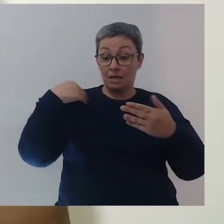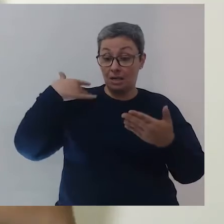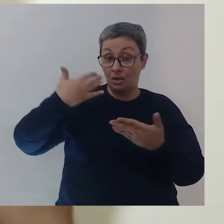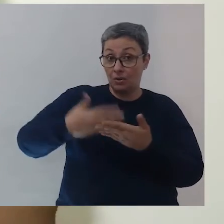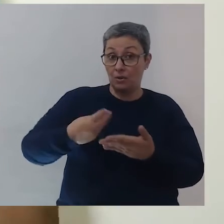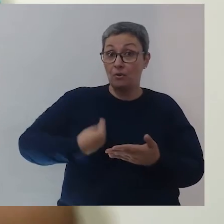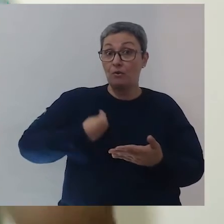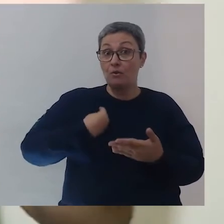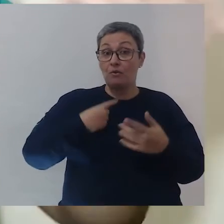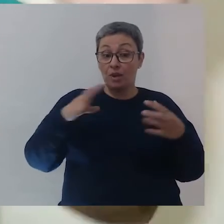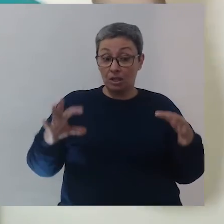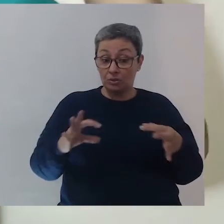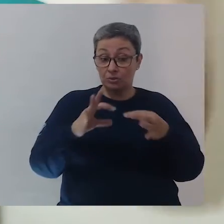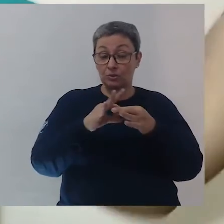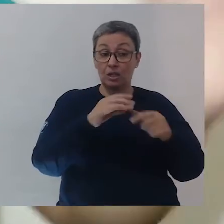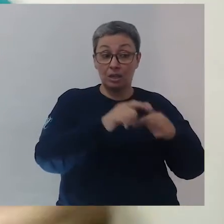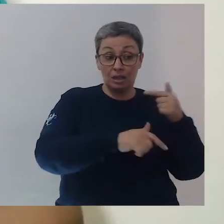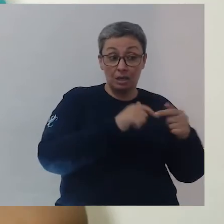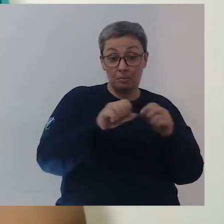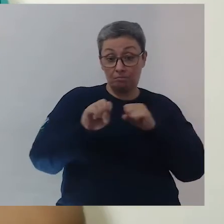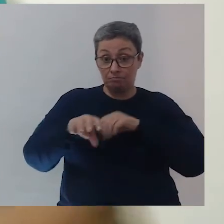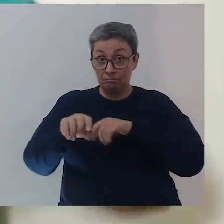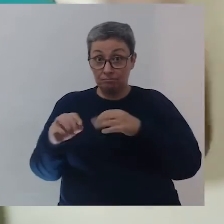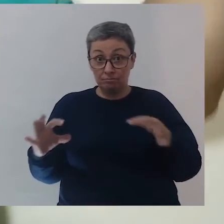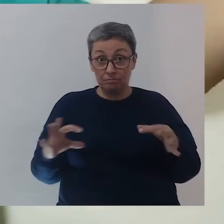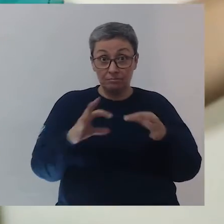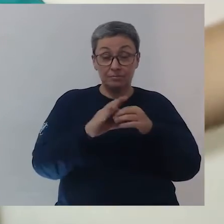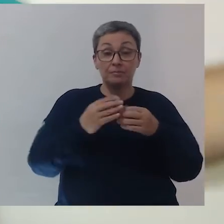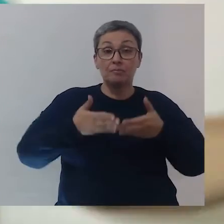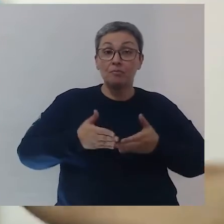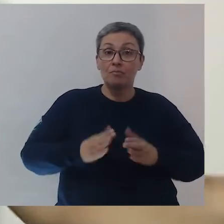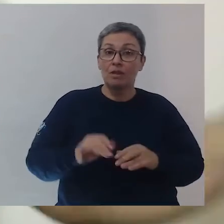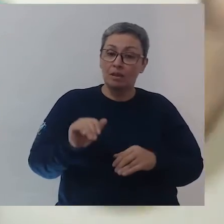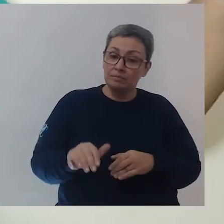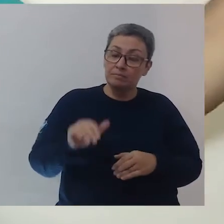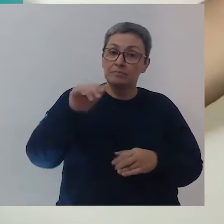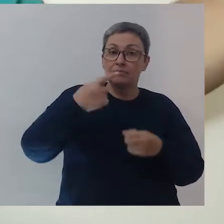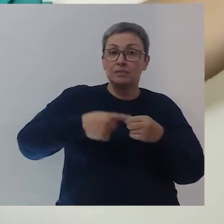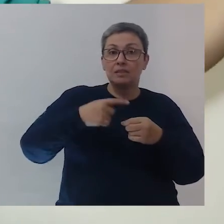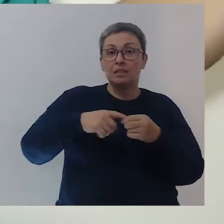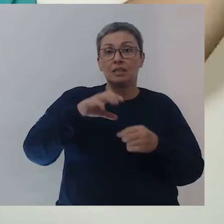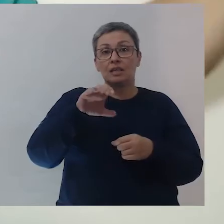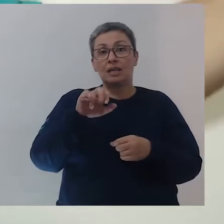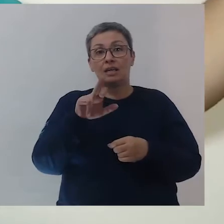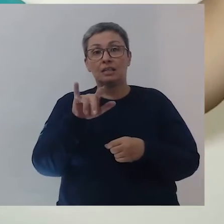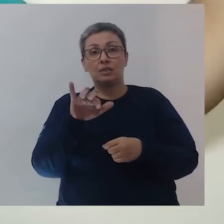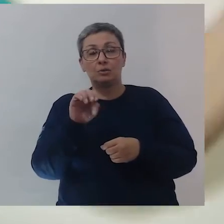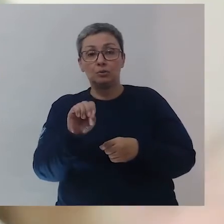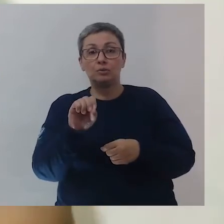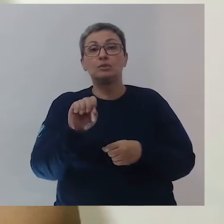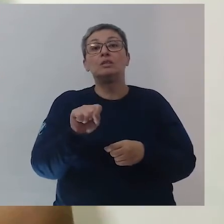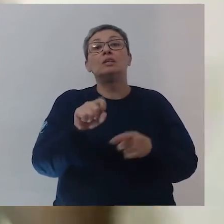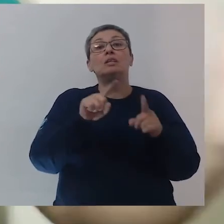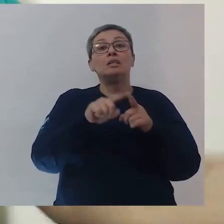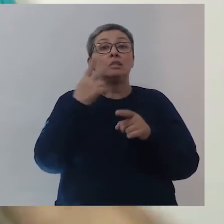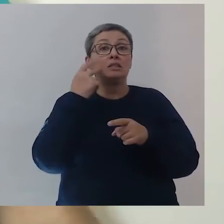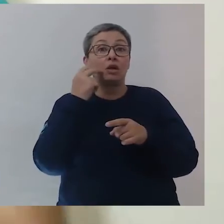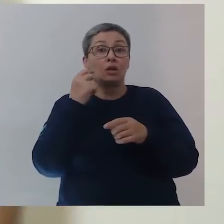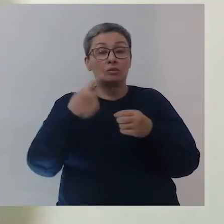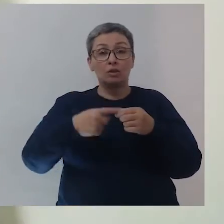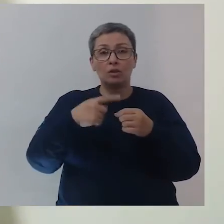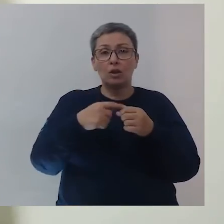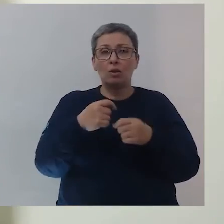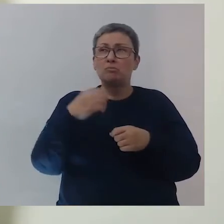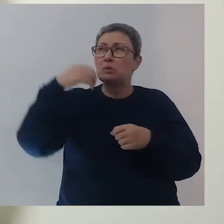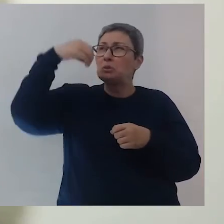vida, conciliar trabalho e educação. Nasci e me criei em uma cidade chamada Carius, no interior do Ceará. Conheci energia